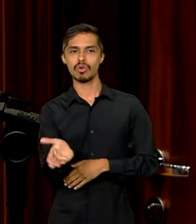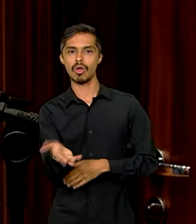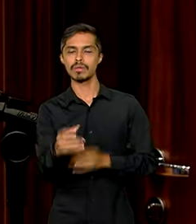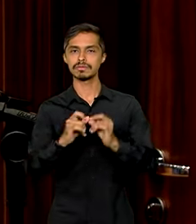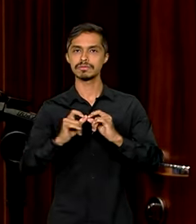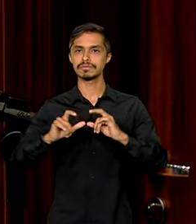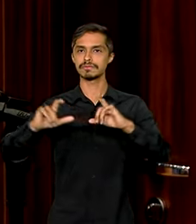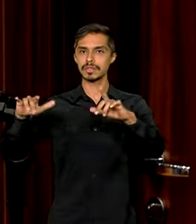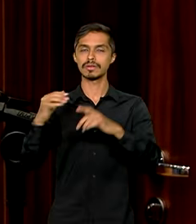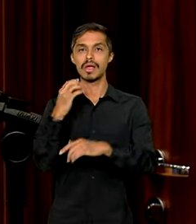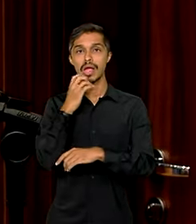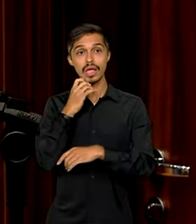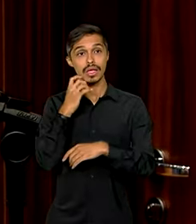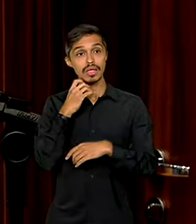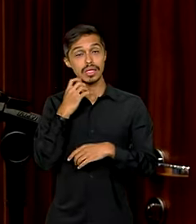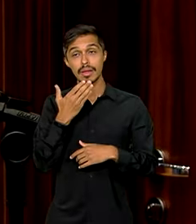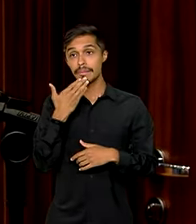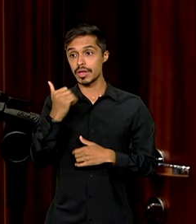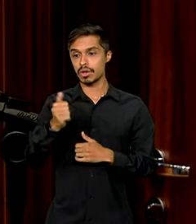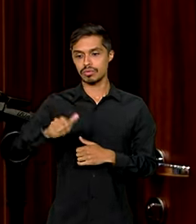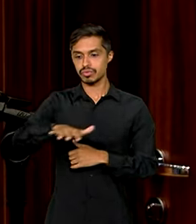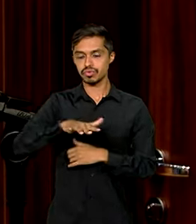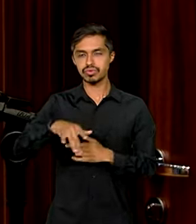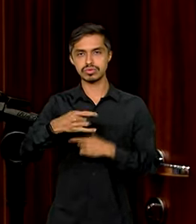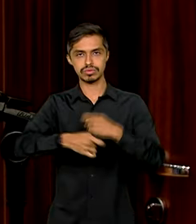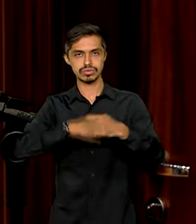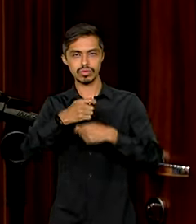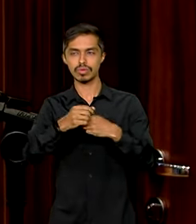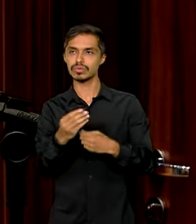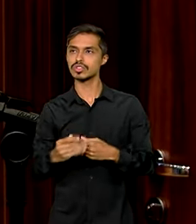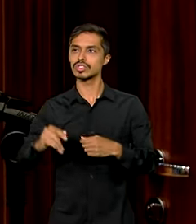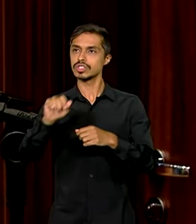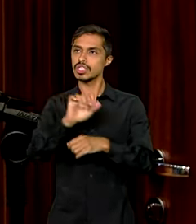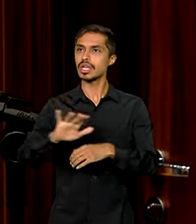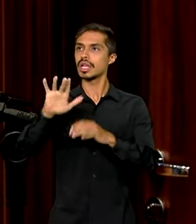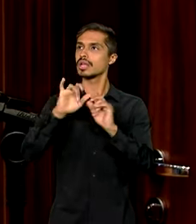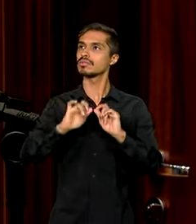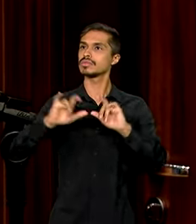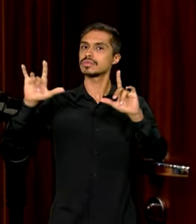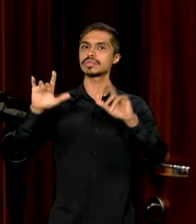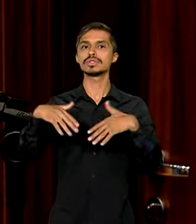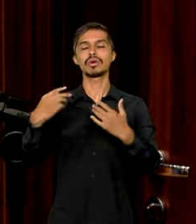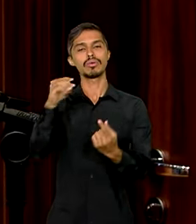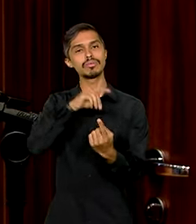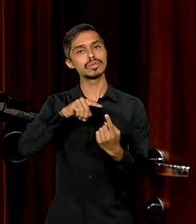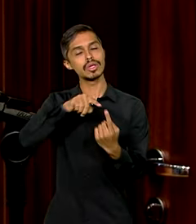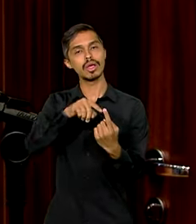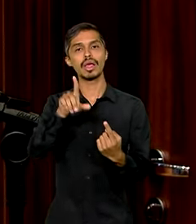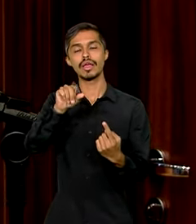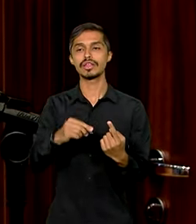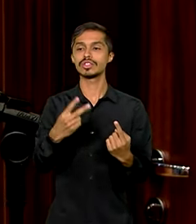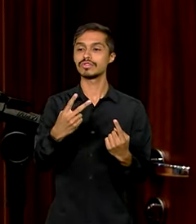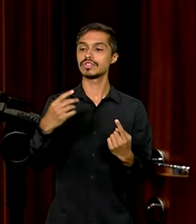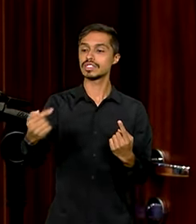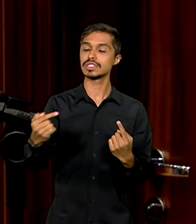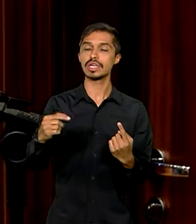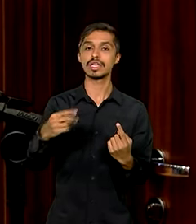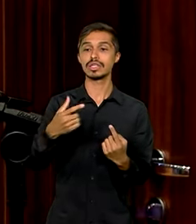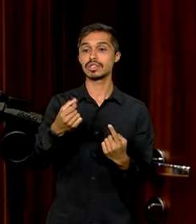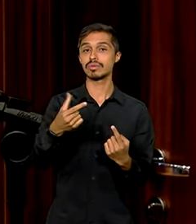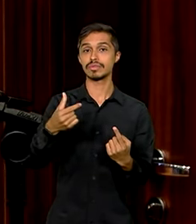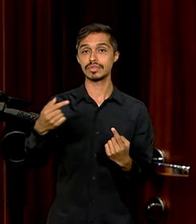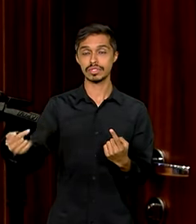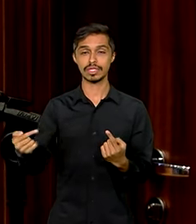expansão e com a melhora do ambiente macroeconômico, do crescimento do Brasil, a meta é chegar em 2027 com um trilhão de reais de